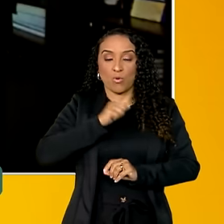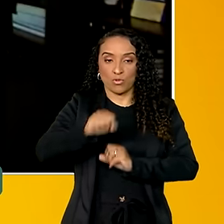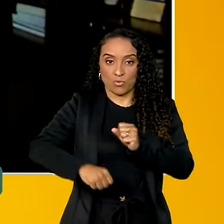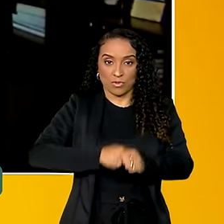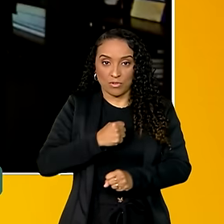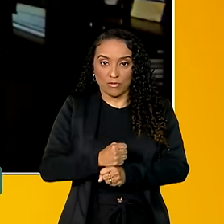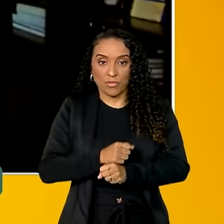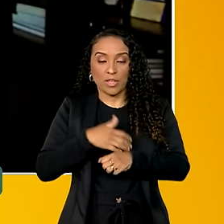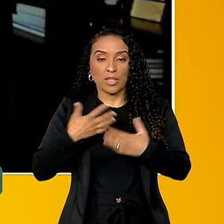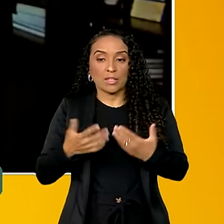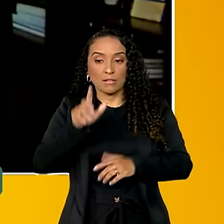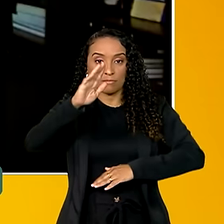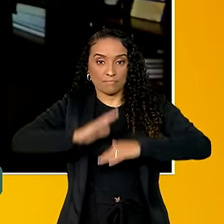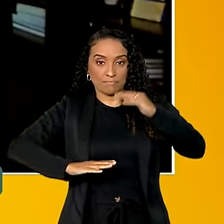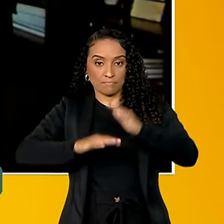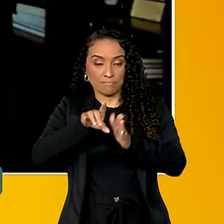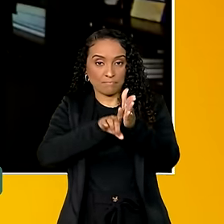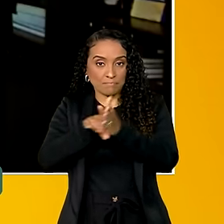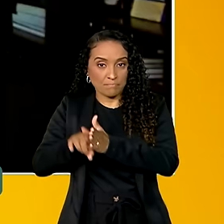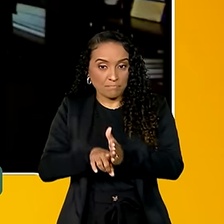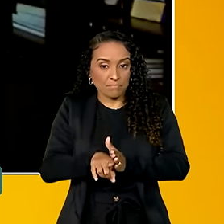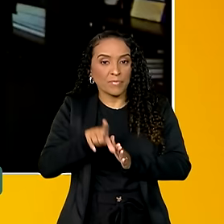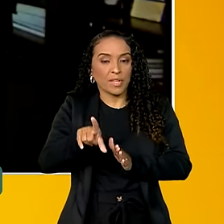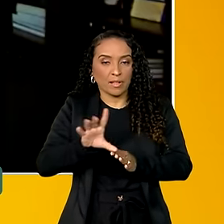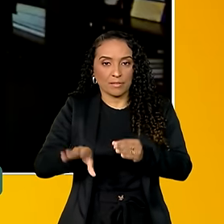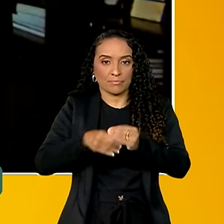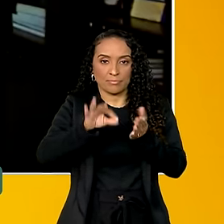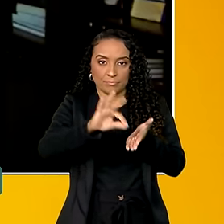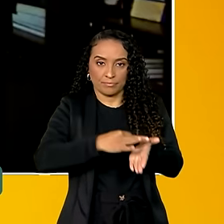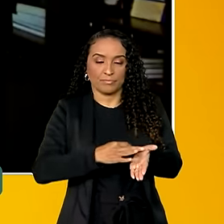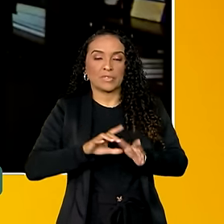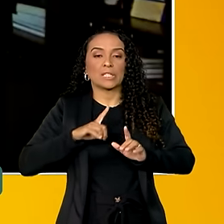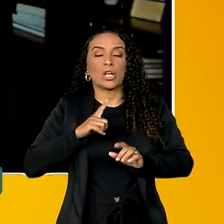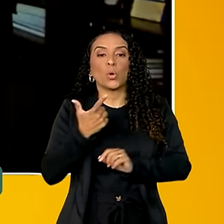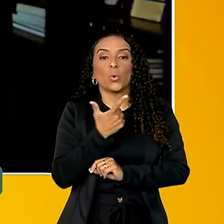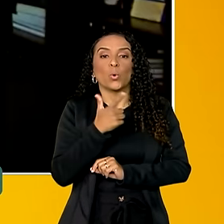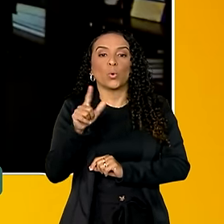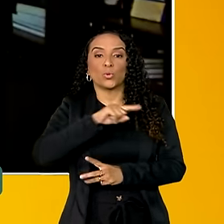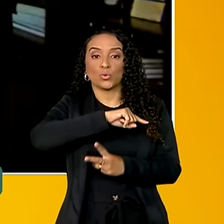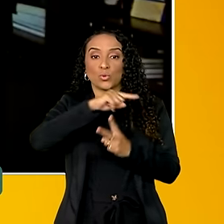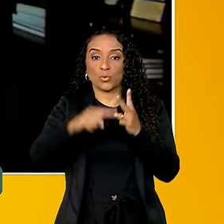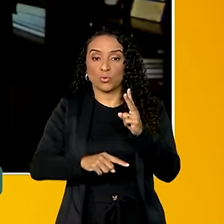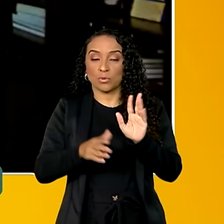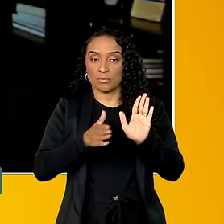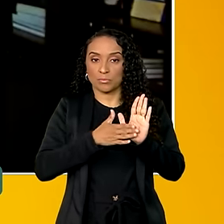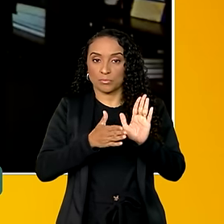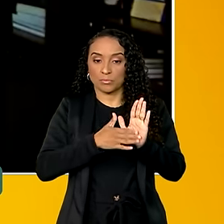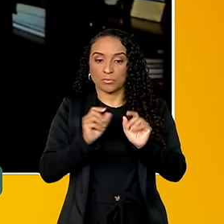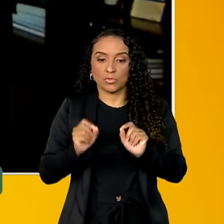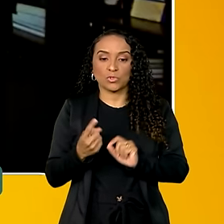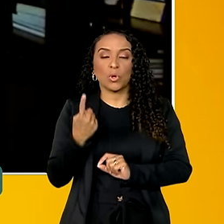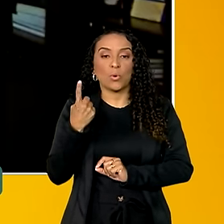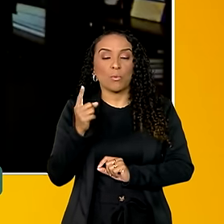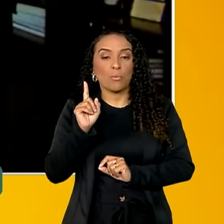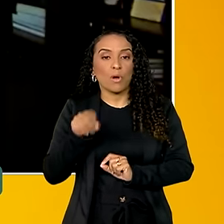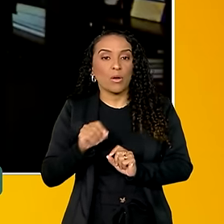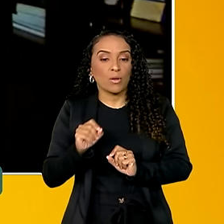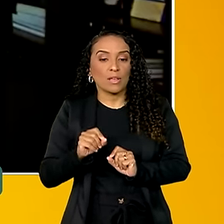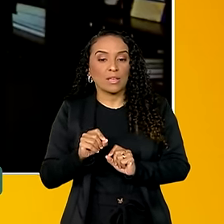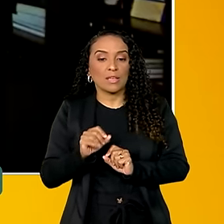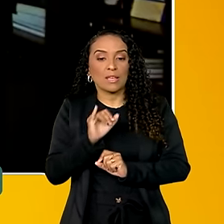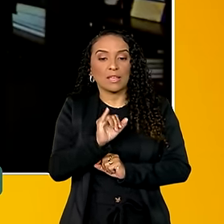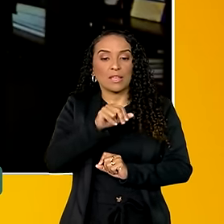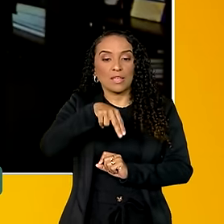Então, os pesquisadores, eles mesmos, submetem. Agora, tem outras duas propostas. Uma são os